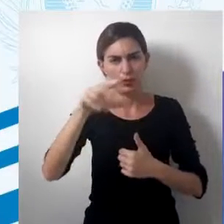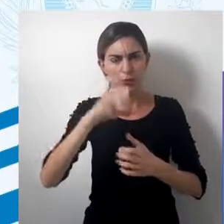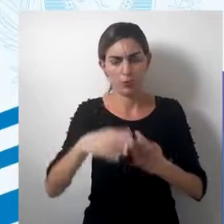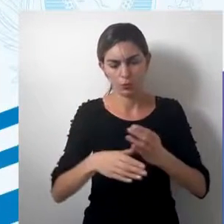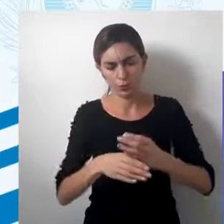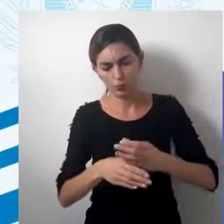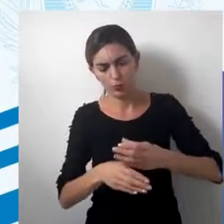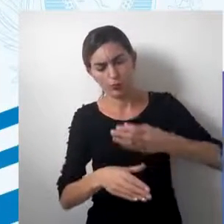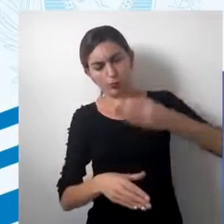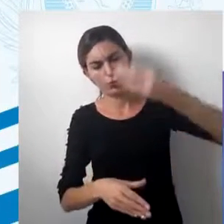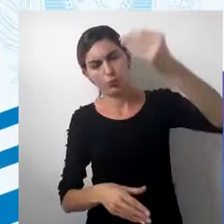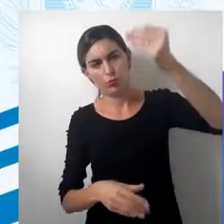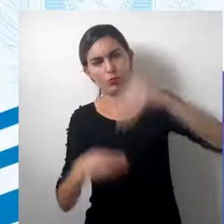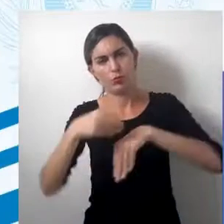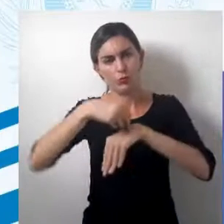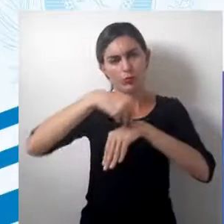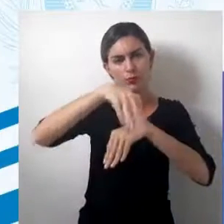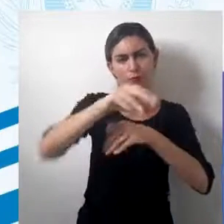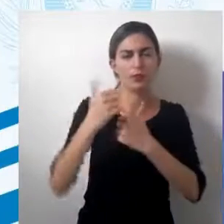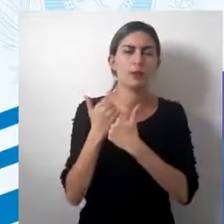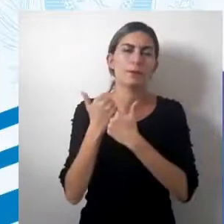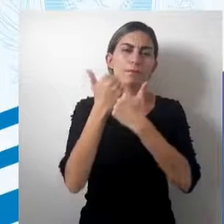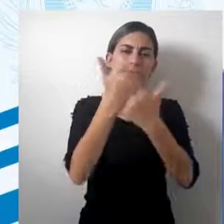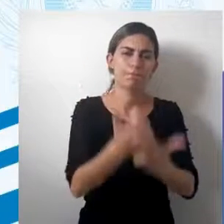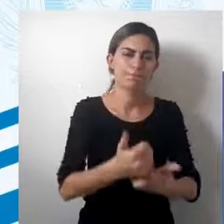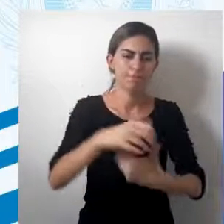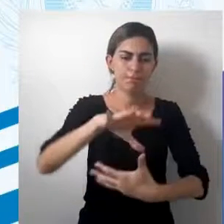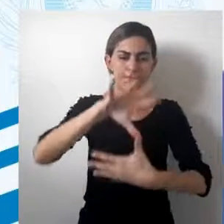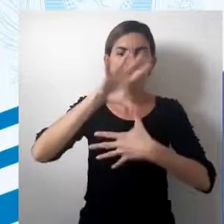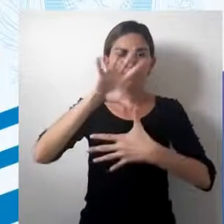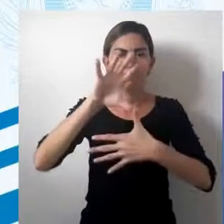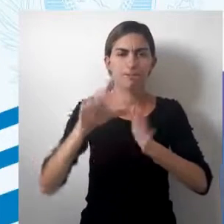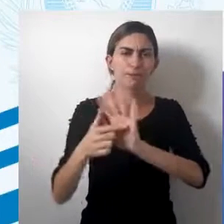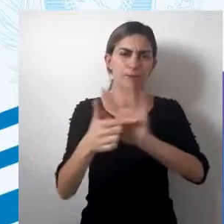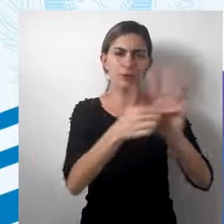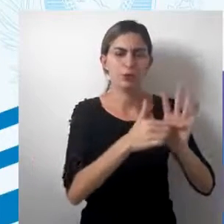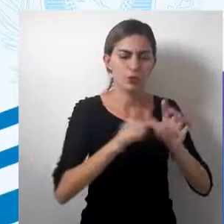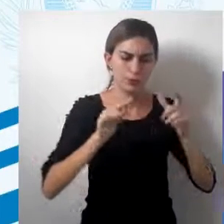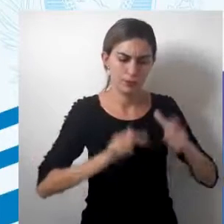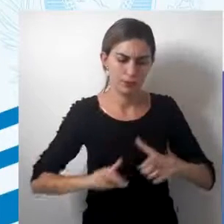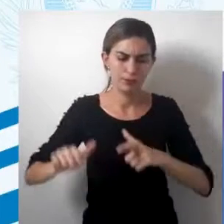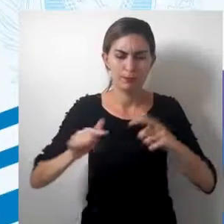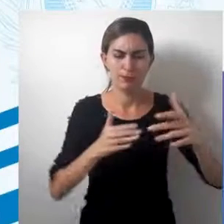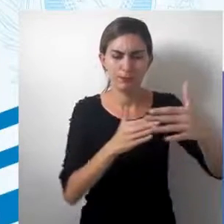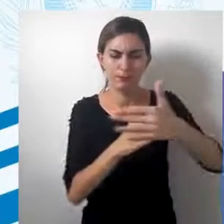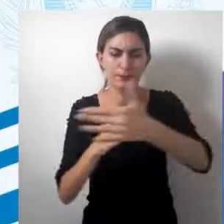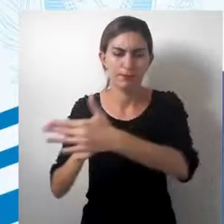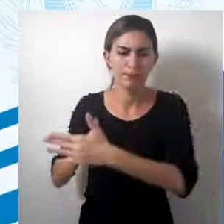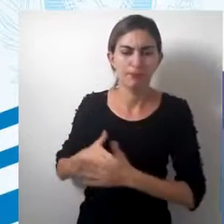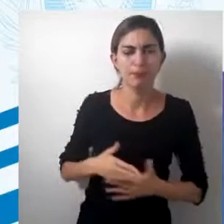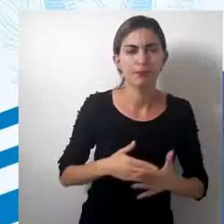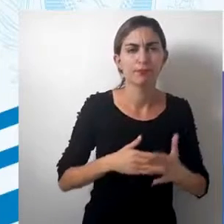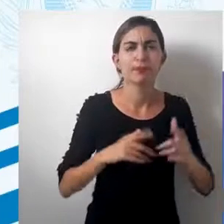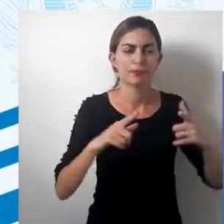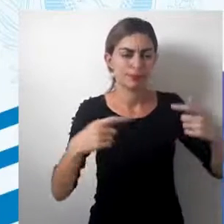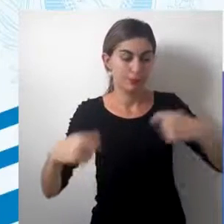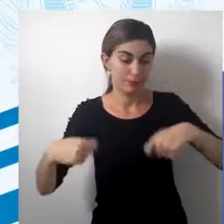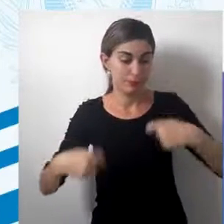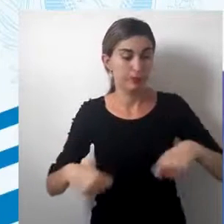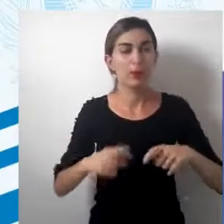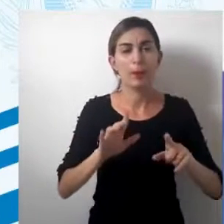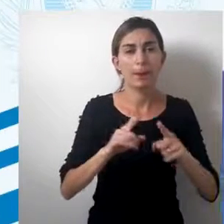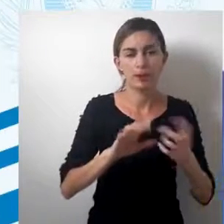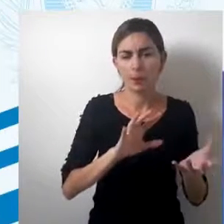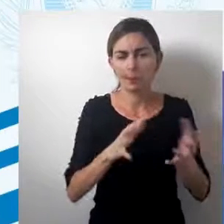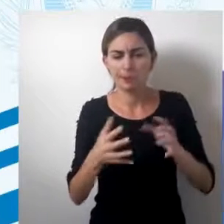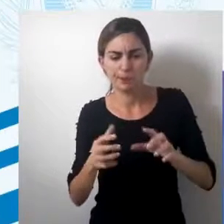traz uma representação do mapa mostrando áreas bastante limitadas, com grande precisão, mas